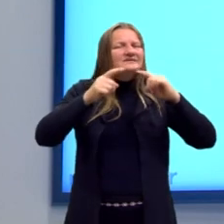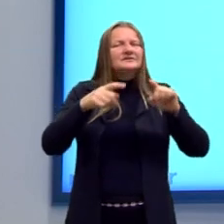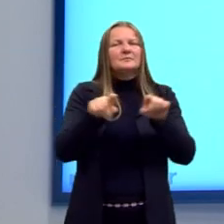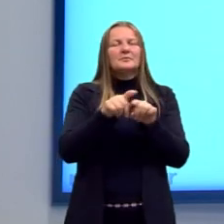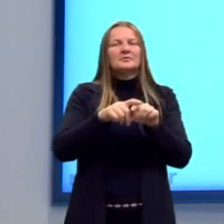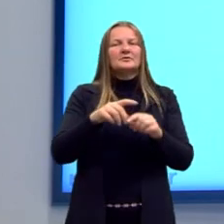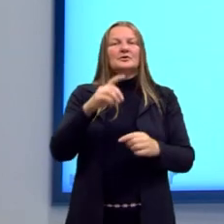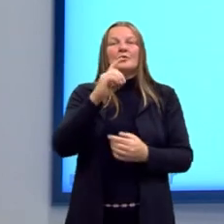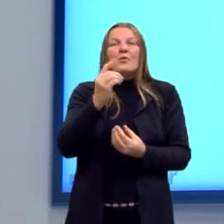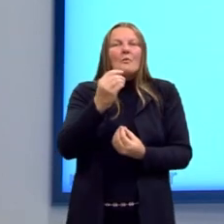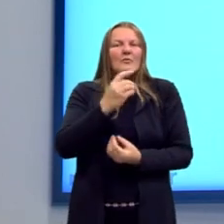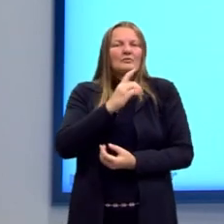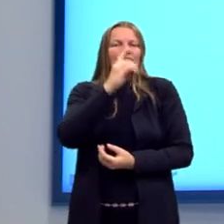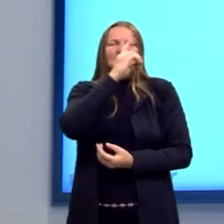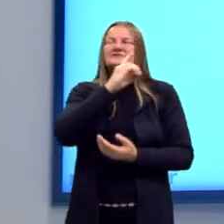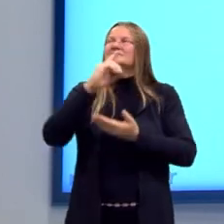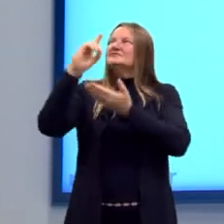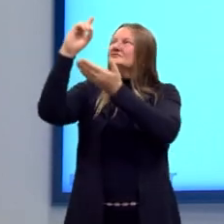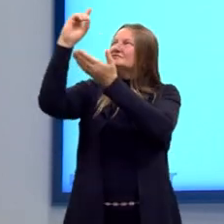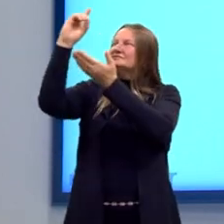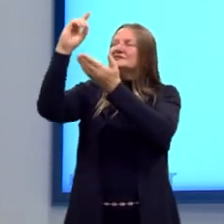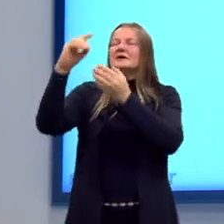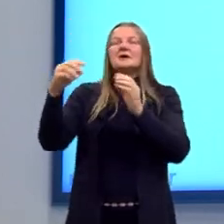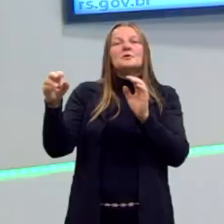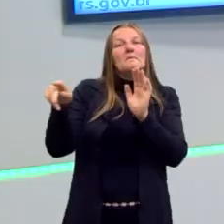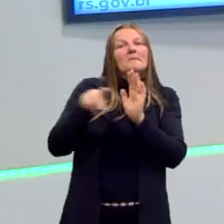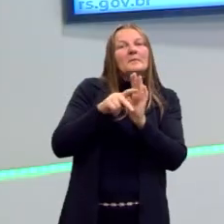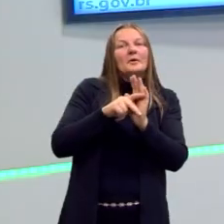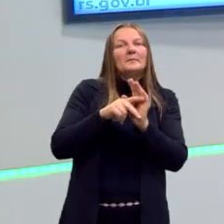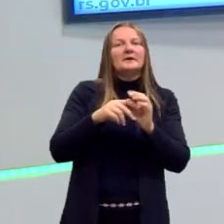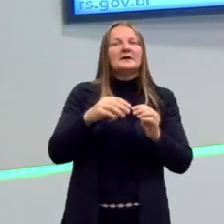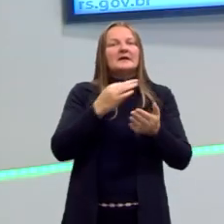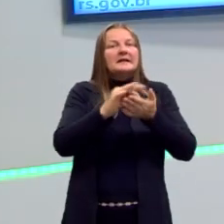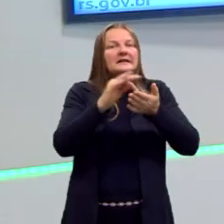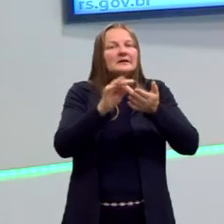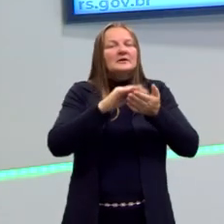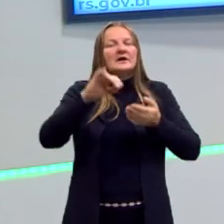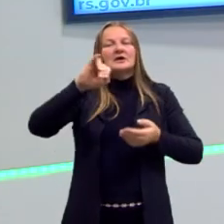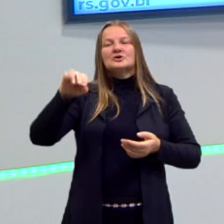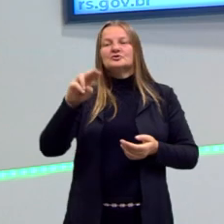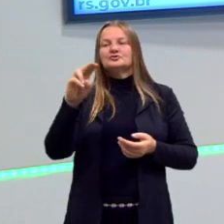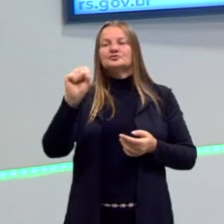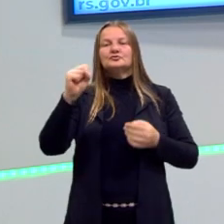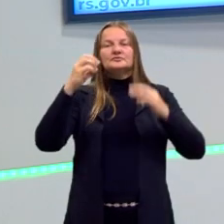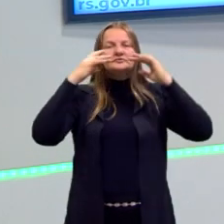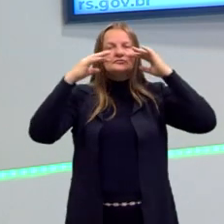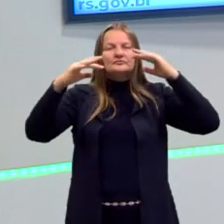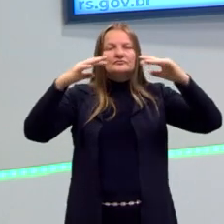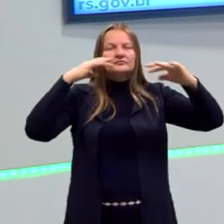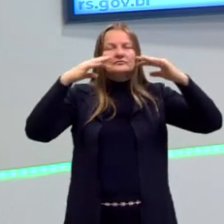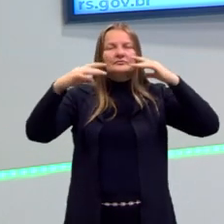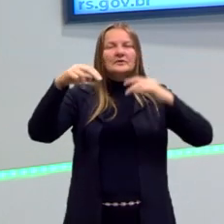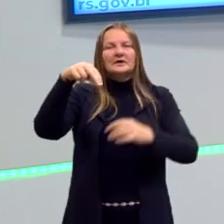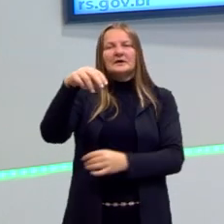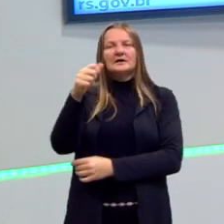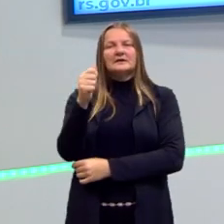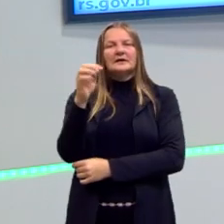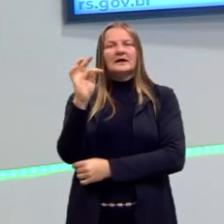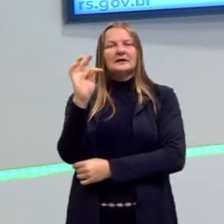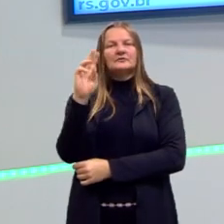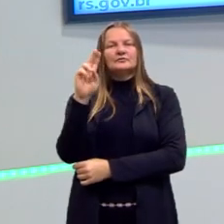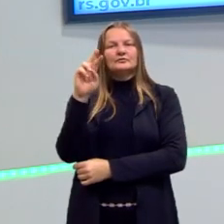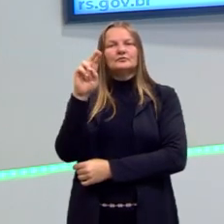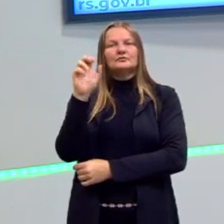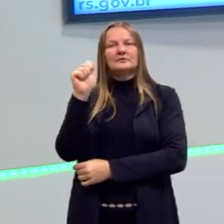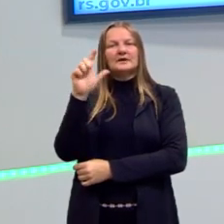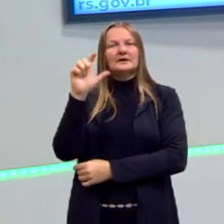divino, vem as teorias jusnaturalistas. O que são teorias jusnaturalistas? São teorias que nós nascemos, são direitos